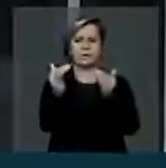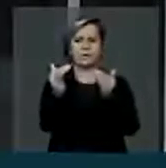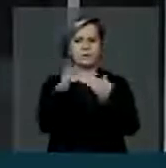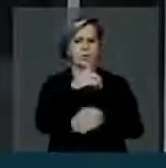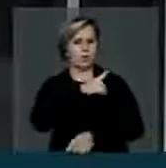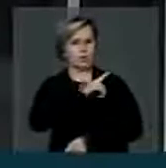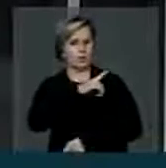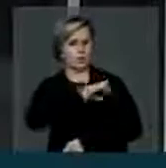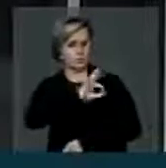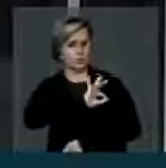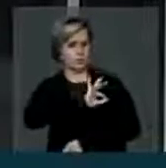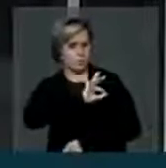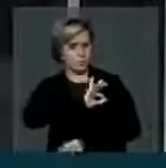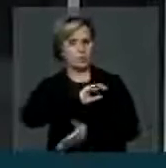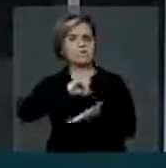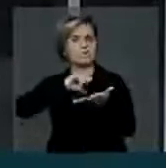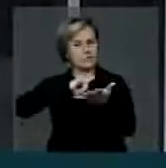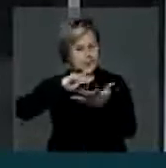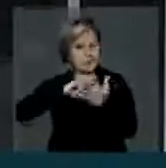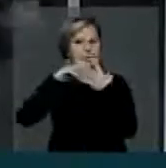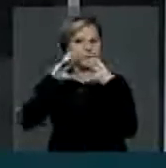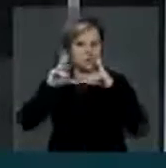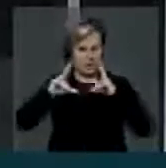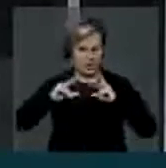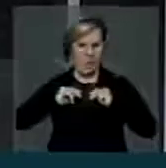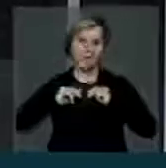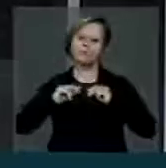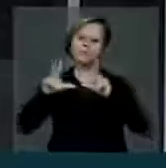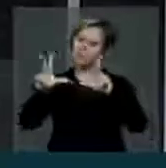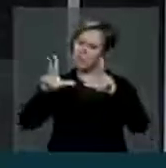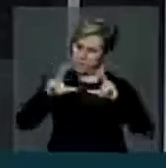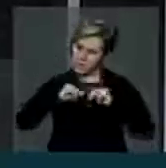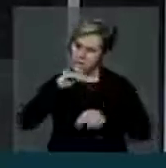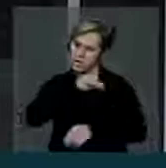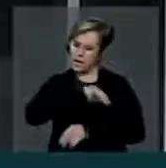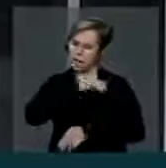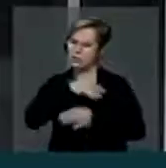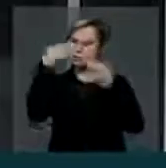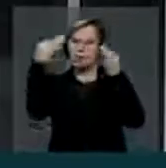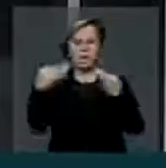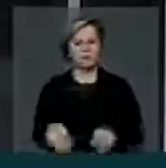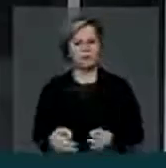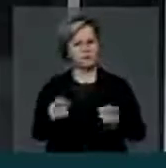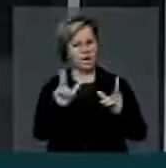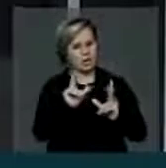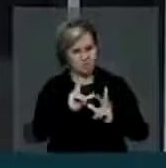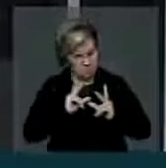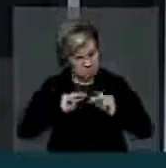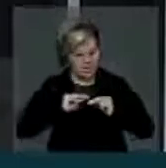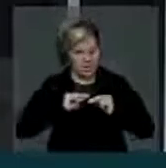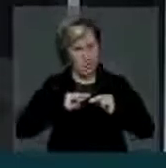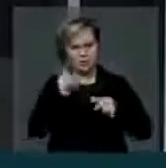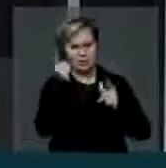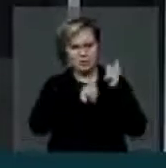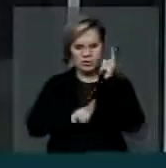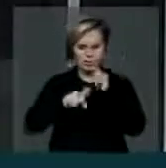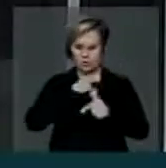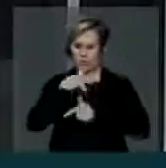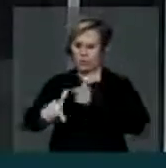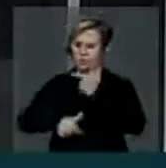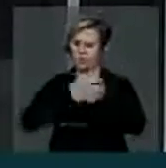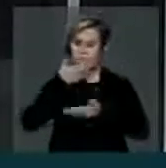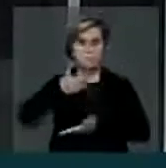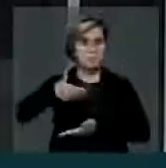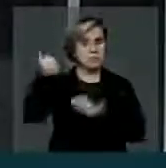delegados de polícia têm e merecem. Eles merecem ter um salário digno, merecem ter condições de trabalho